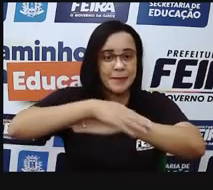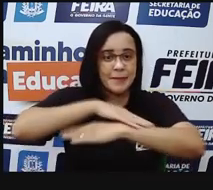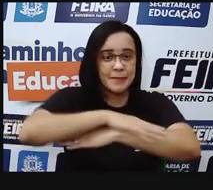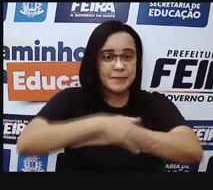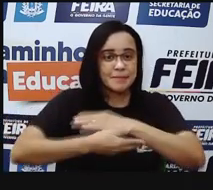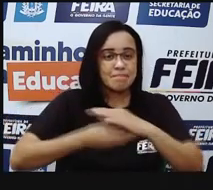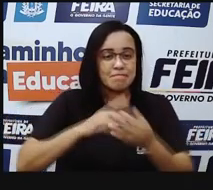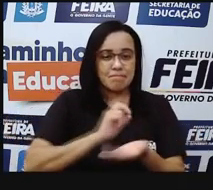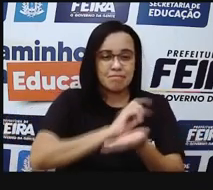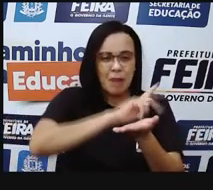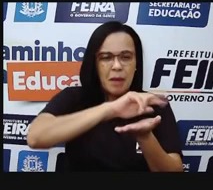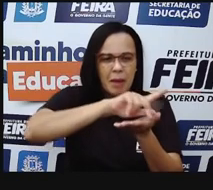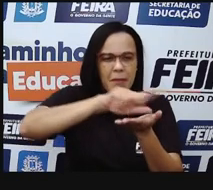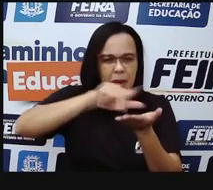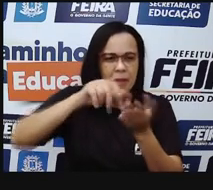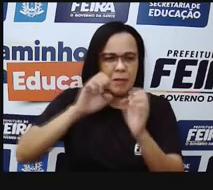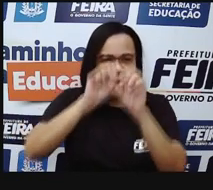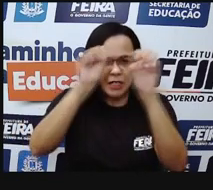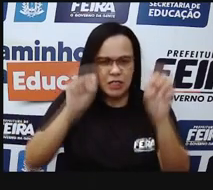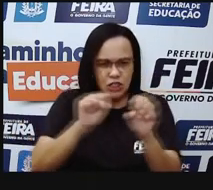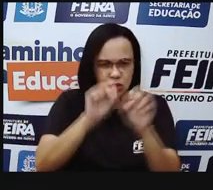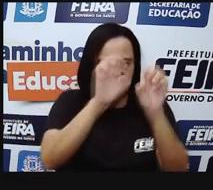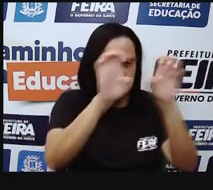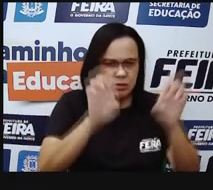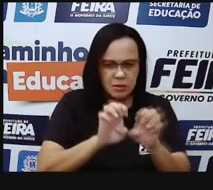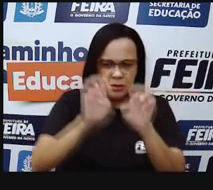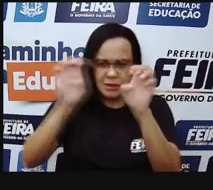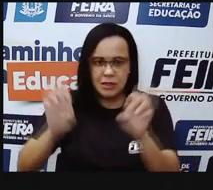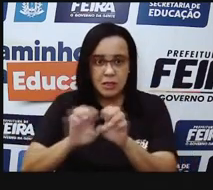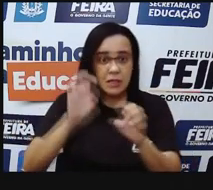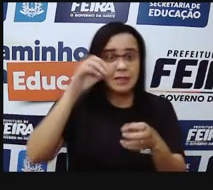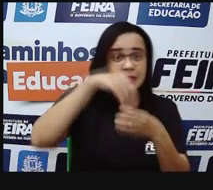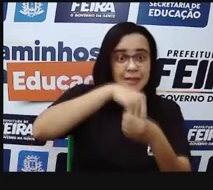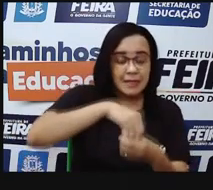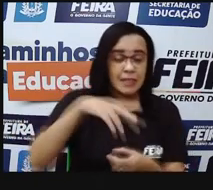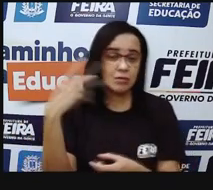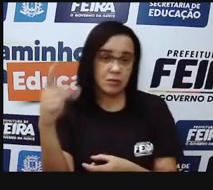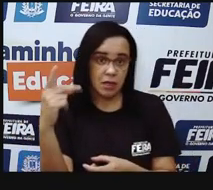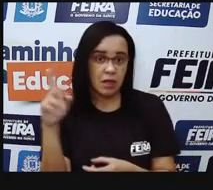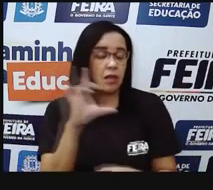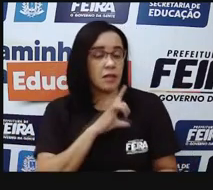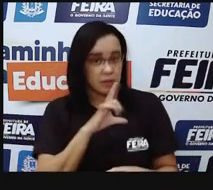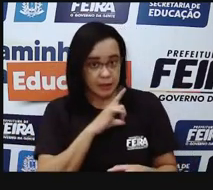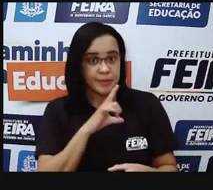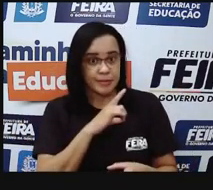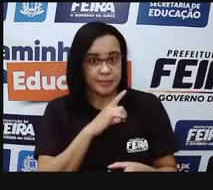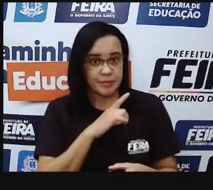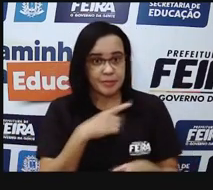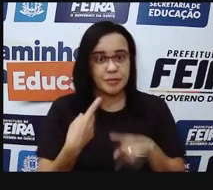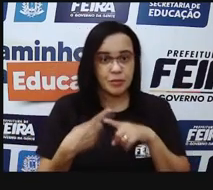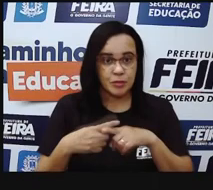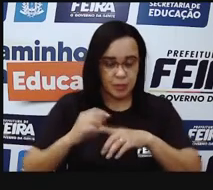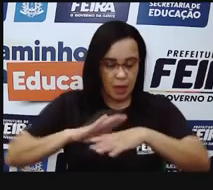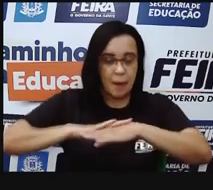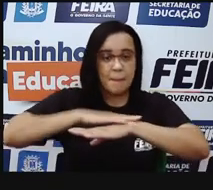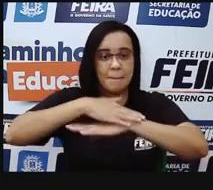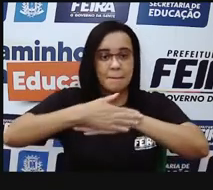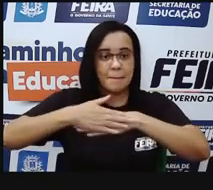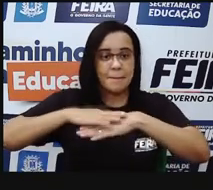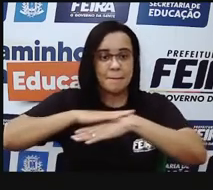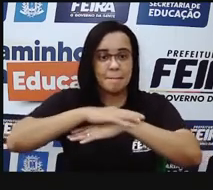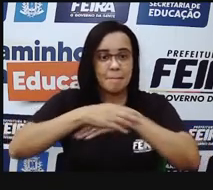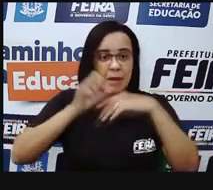várias estruturas. Olha só essa imagem. Várias estruturas que vão formar a nossa pele, o nosso